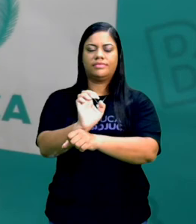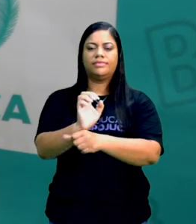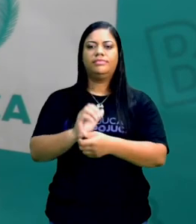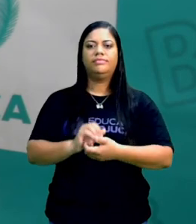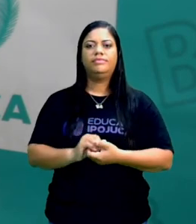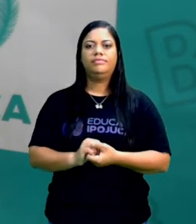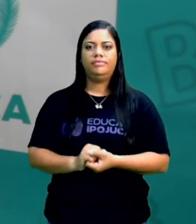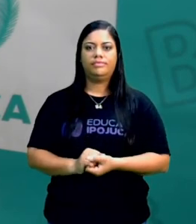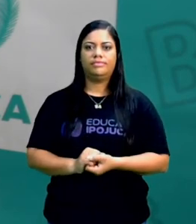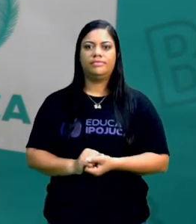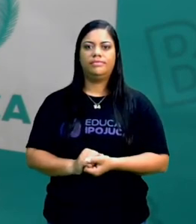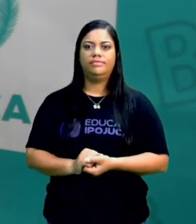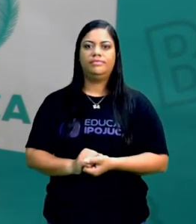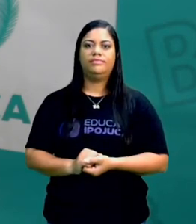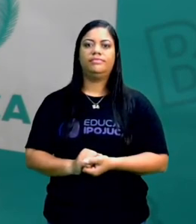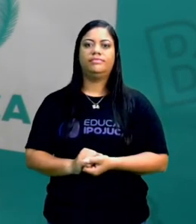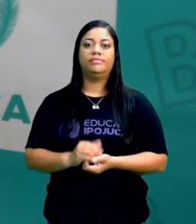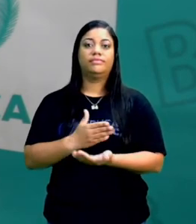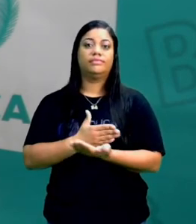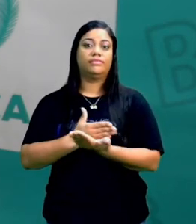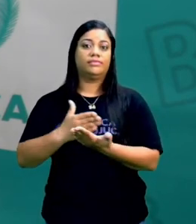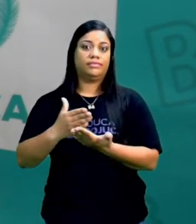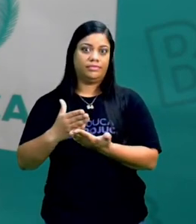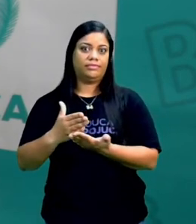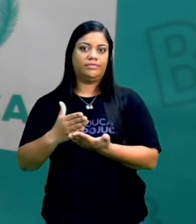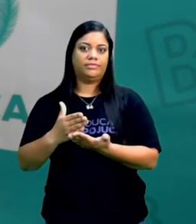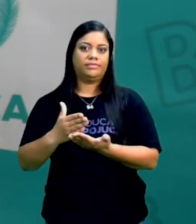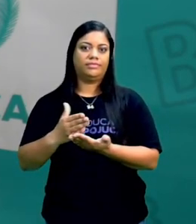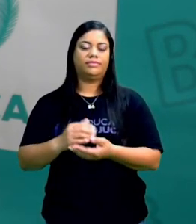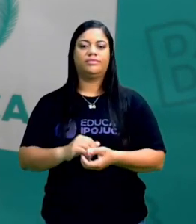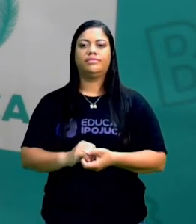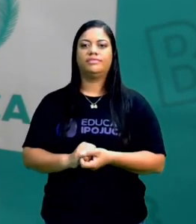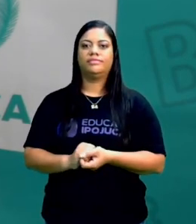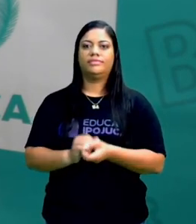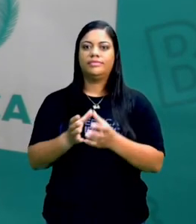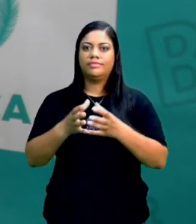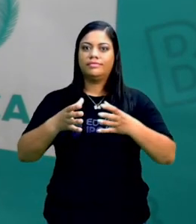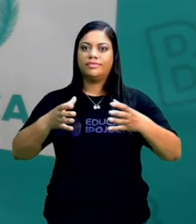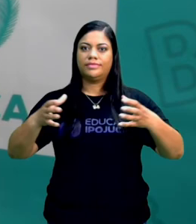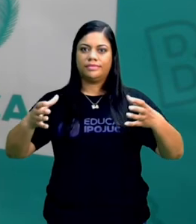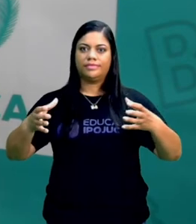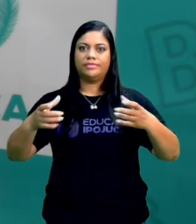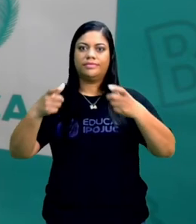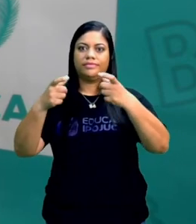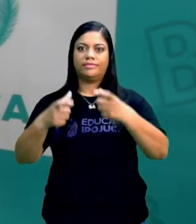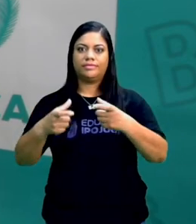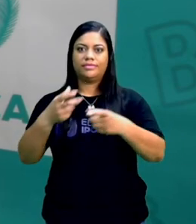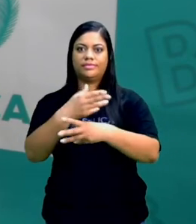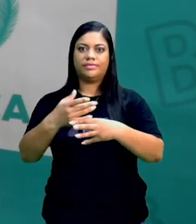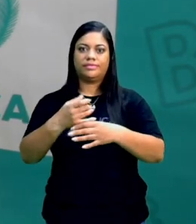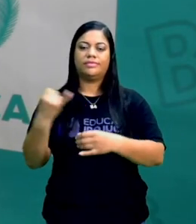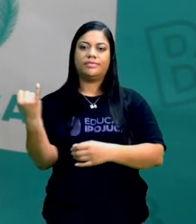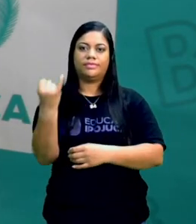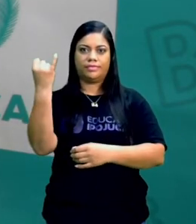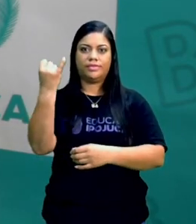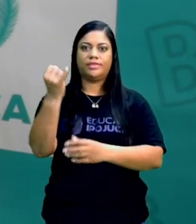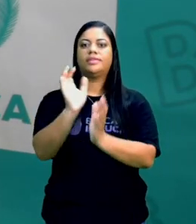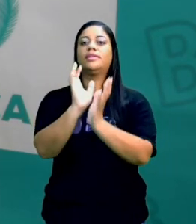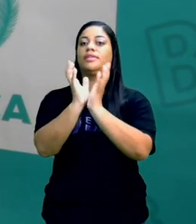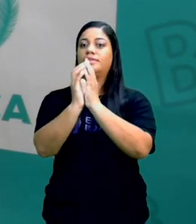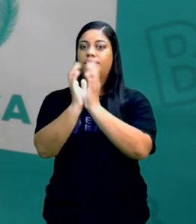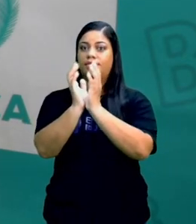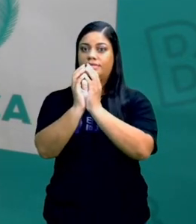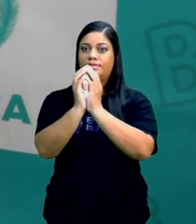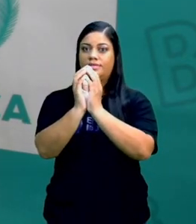um município entra no ar metropolitano, ela começa a fazer parte dessa grande região. qual a cidade principal? Recife.